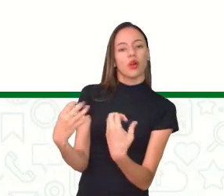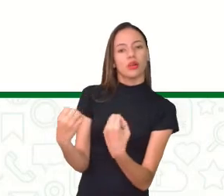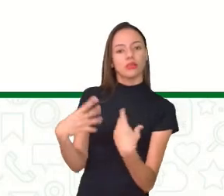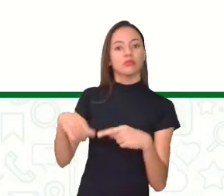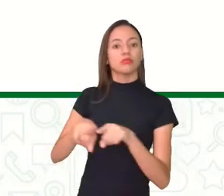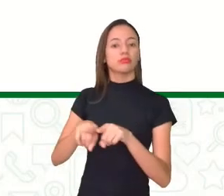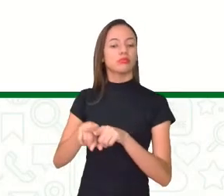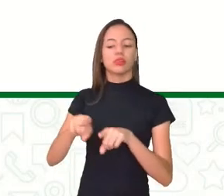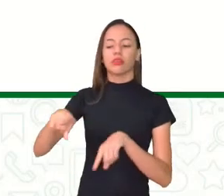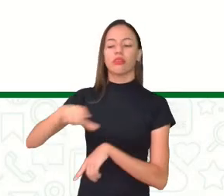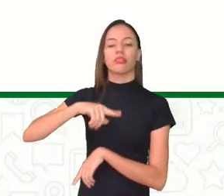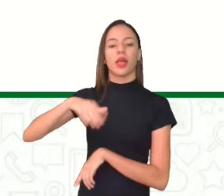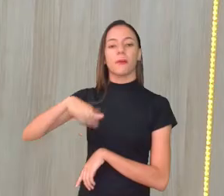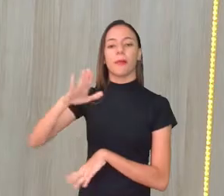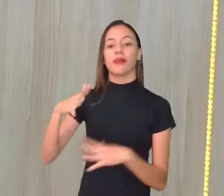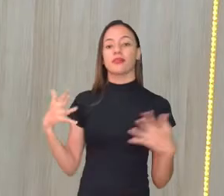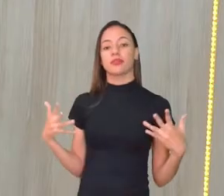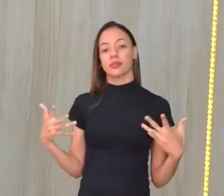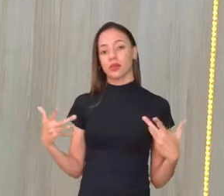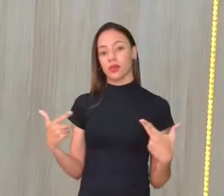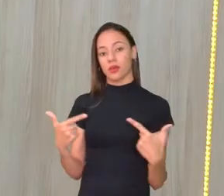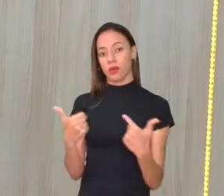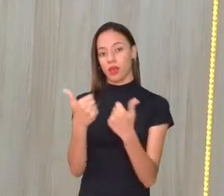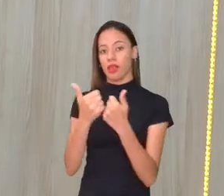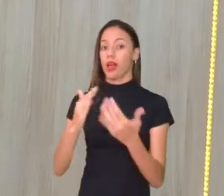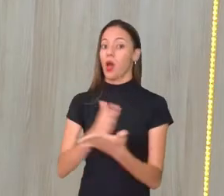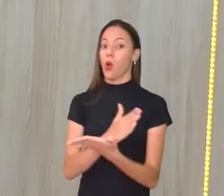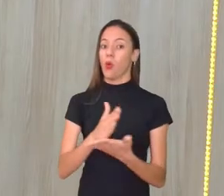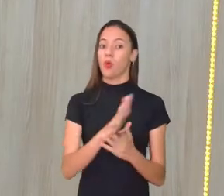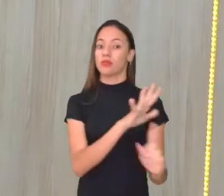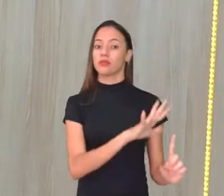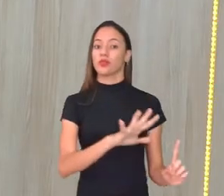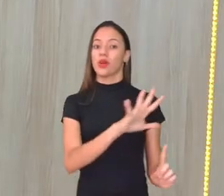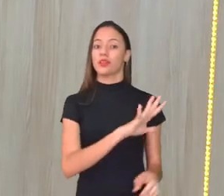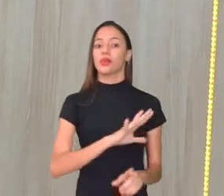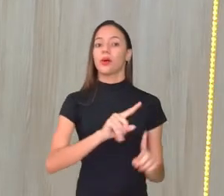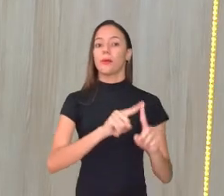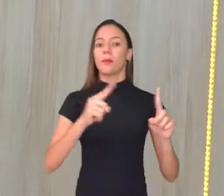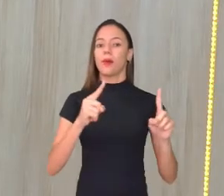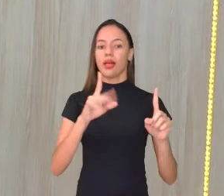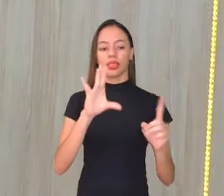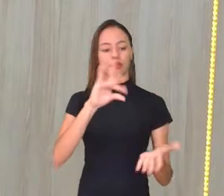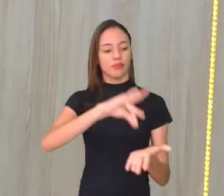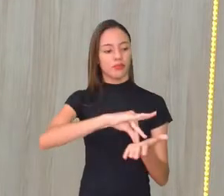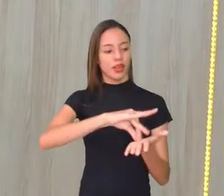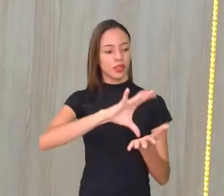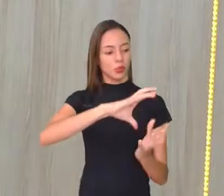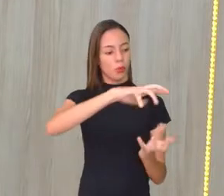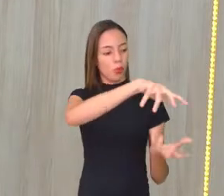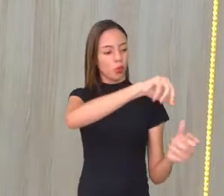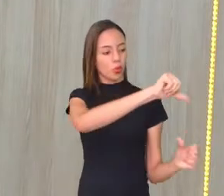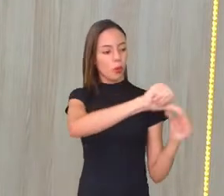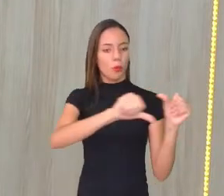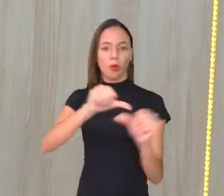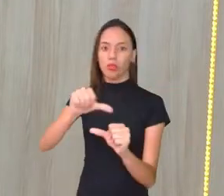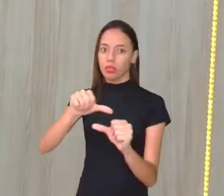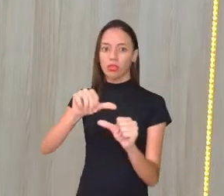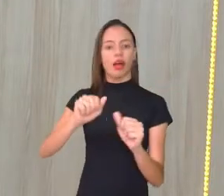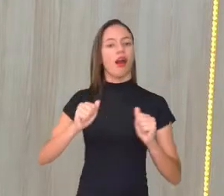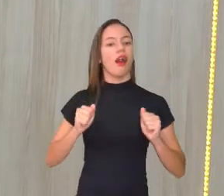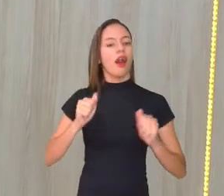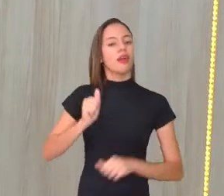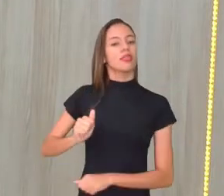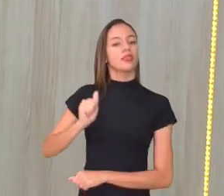mais qualidade para algumas situações na vida. Mas quem vai realmente mudar o mundo, quem vai fazer atitudes